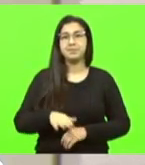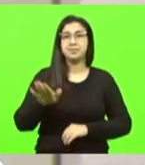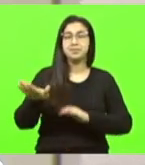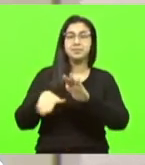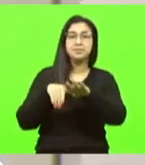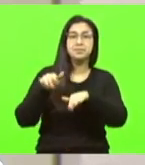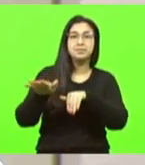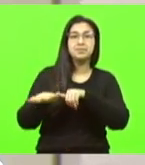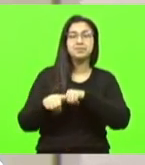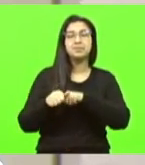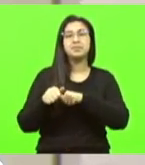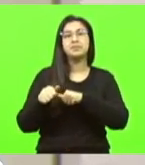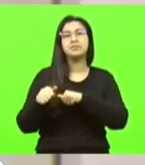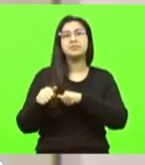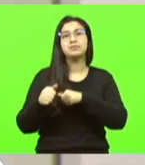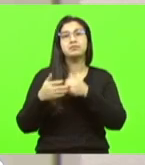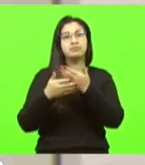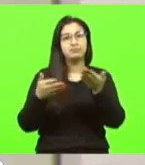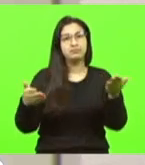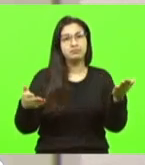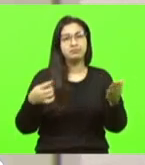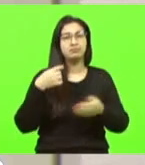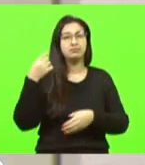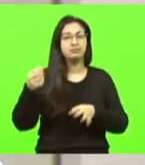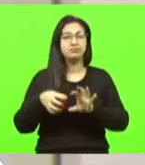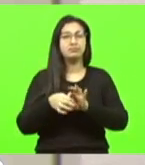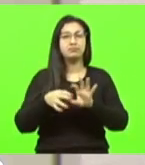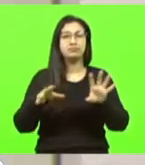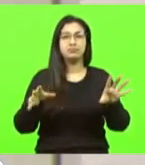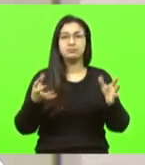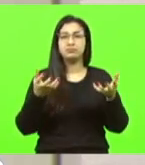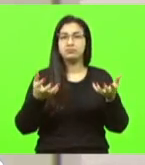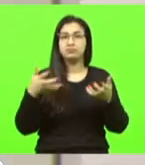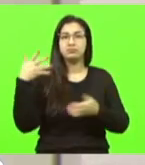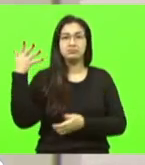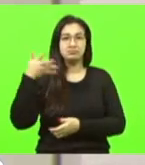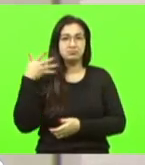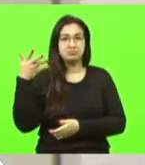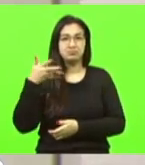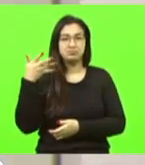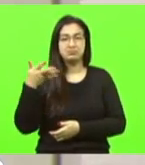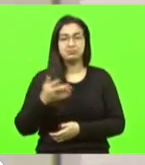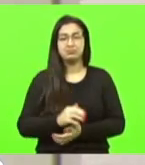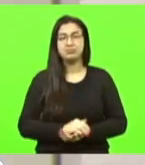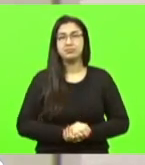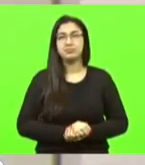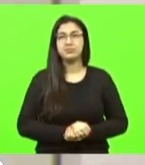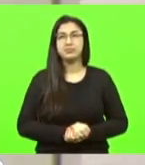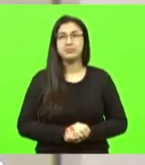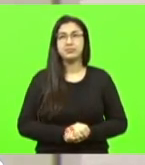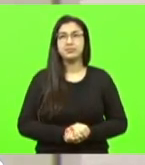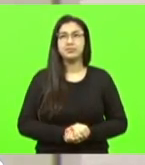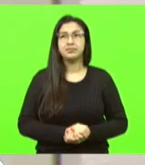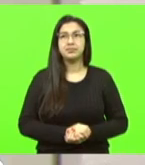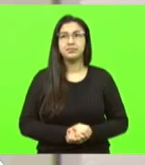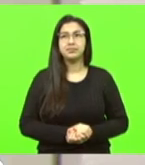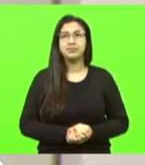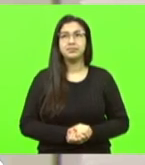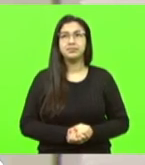a palavra à disposição dos deputados se alguém gostaria de fazer algum pronunciamento por gentileza.